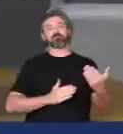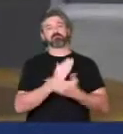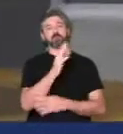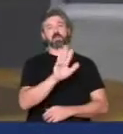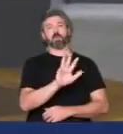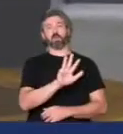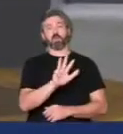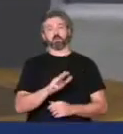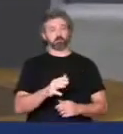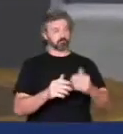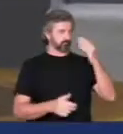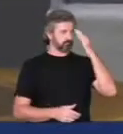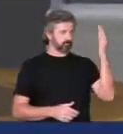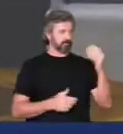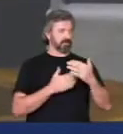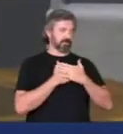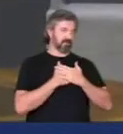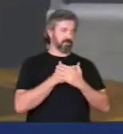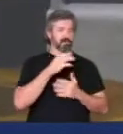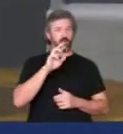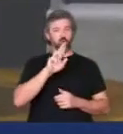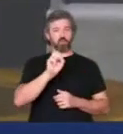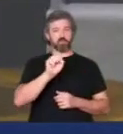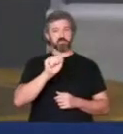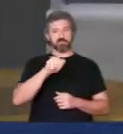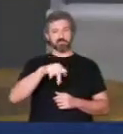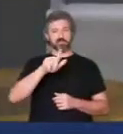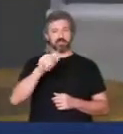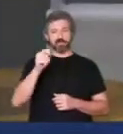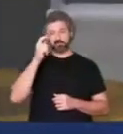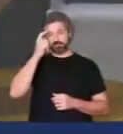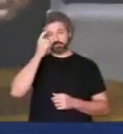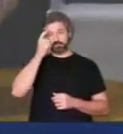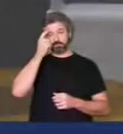do presidente Lula muito obrigada querida deputada Rosângela